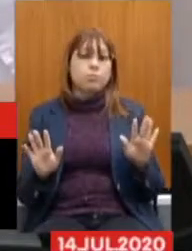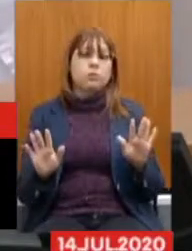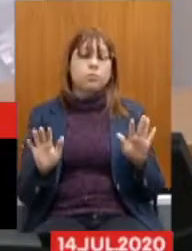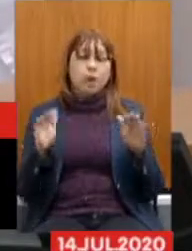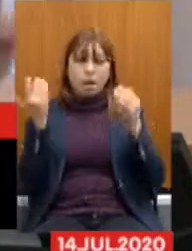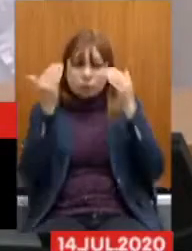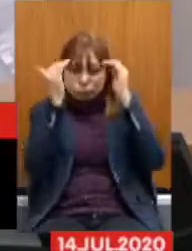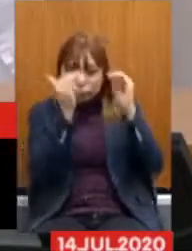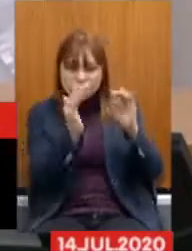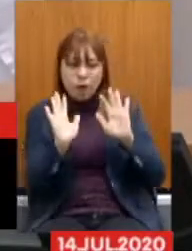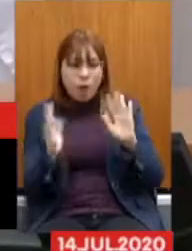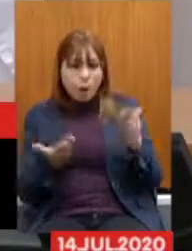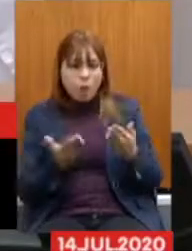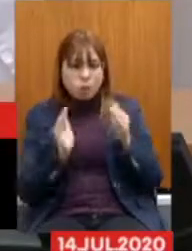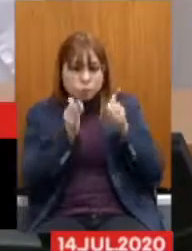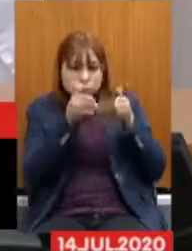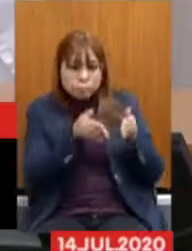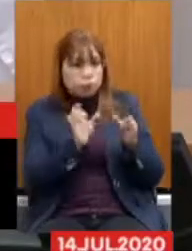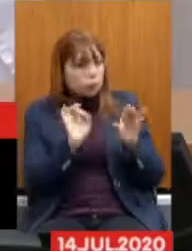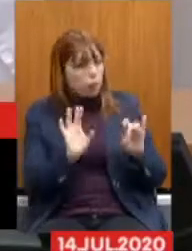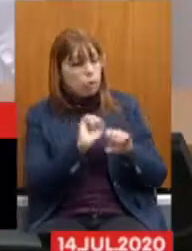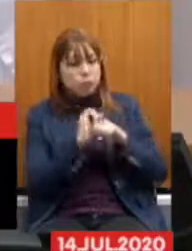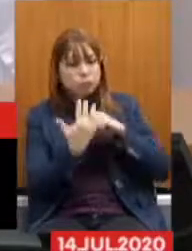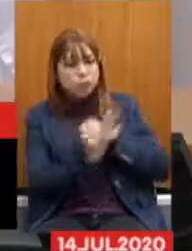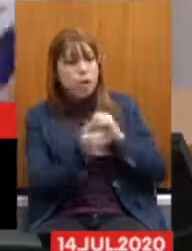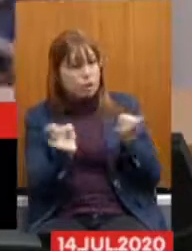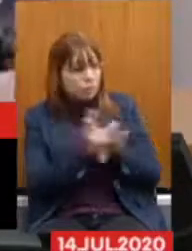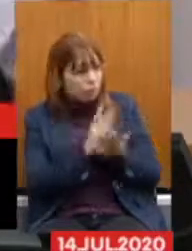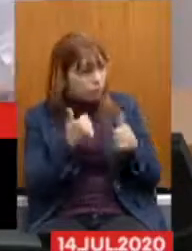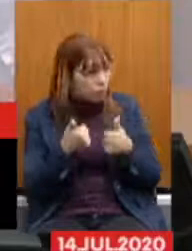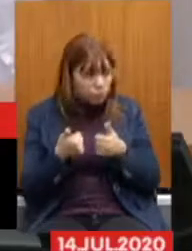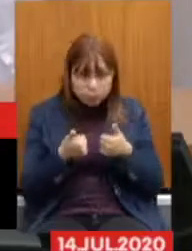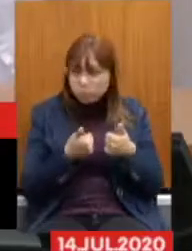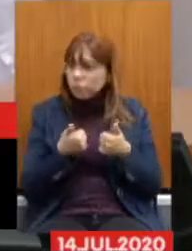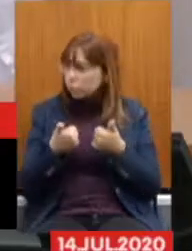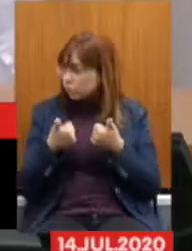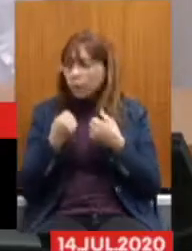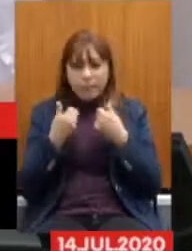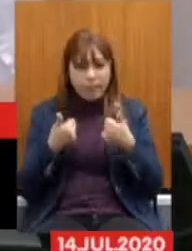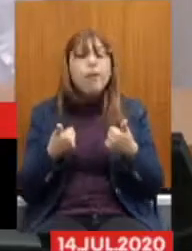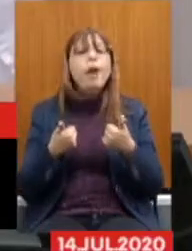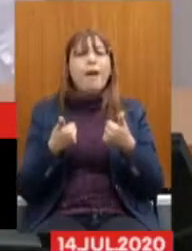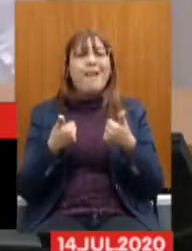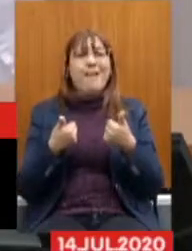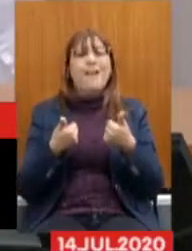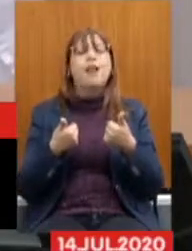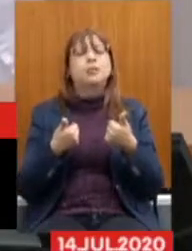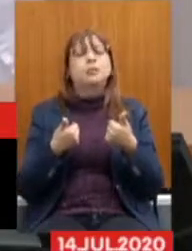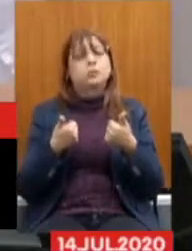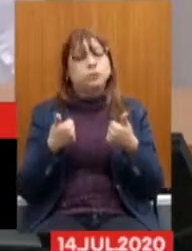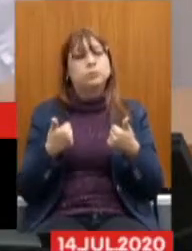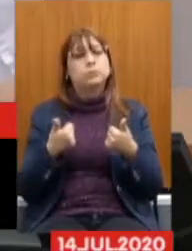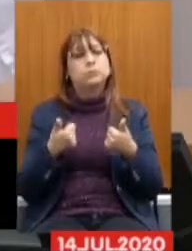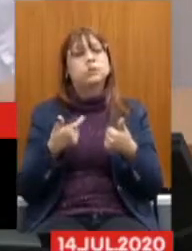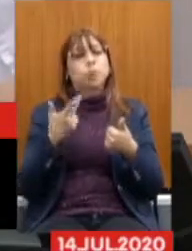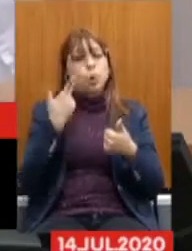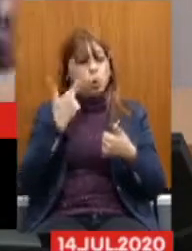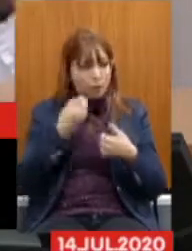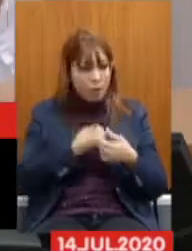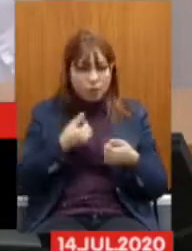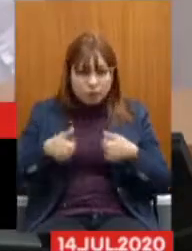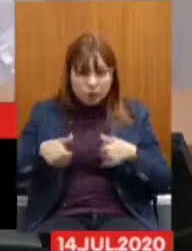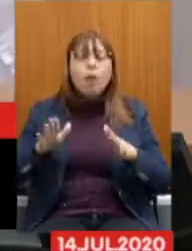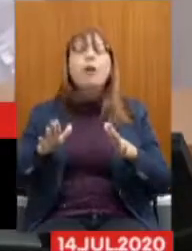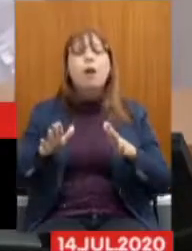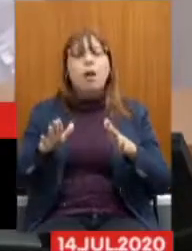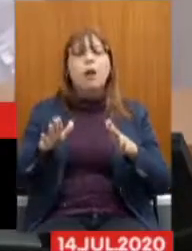E depois Que essa pandemia Então estiver Sob controle Aí sim Nós vivemos O novo normal A